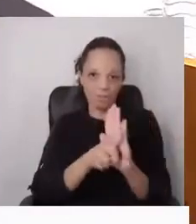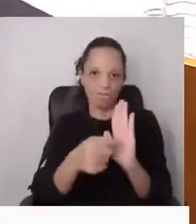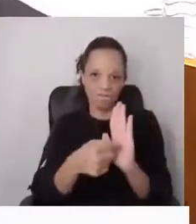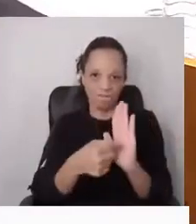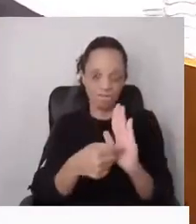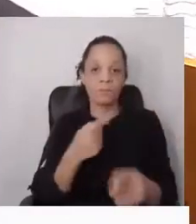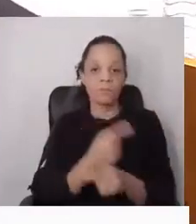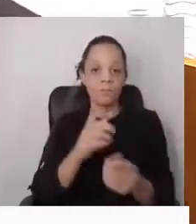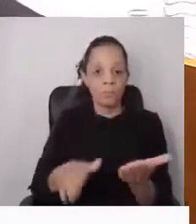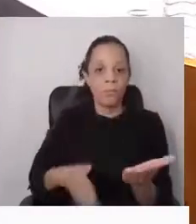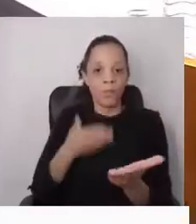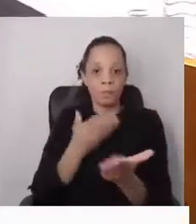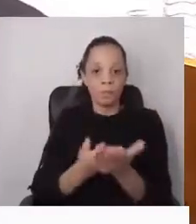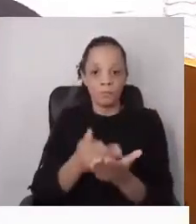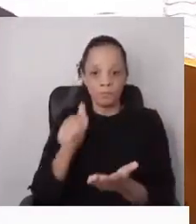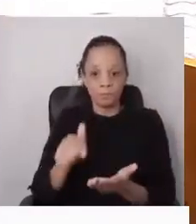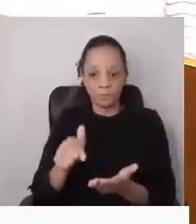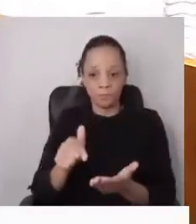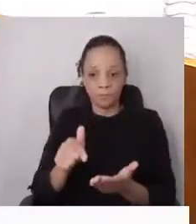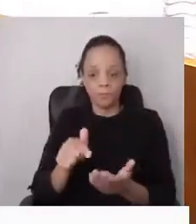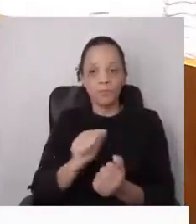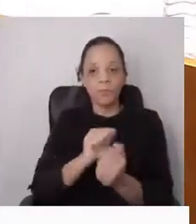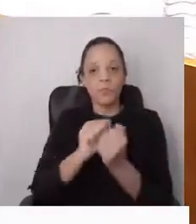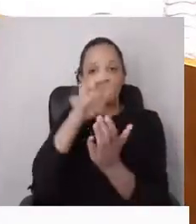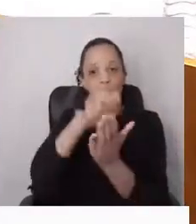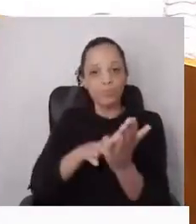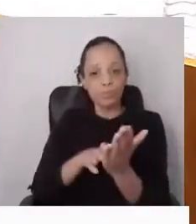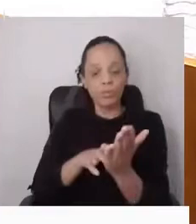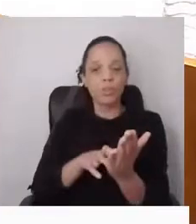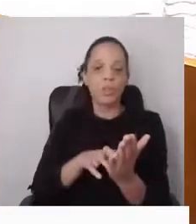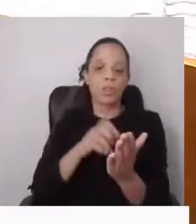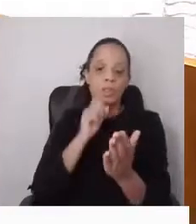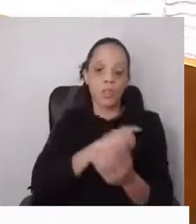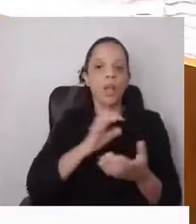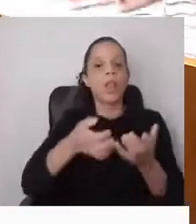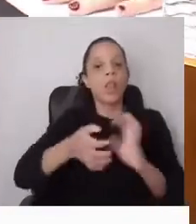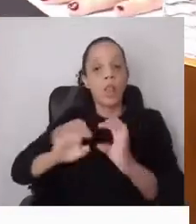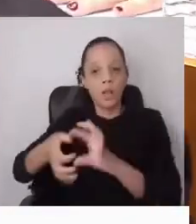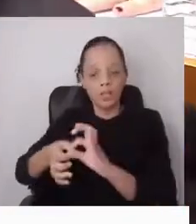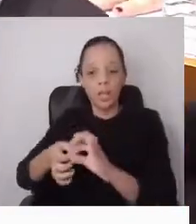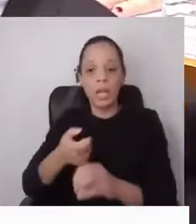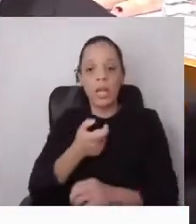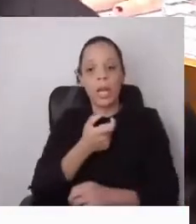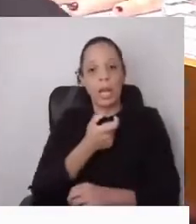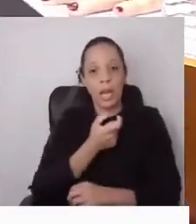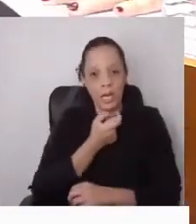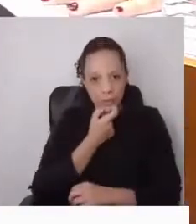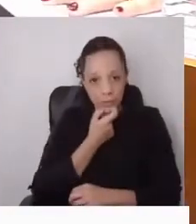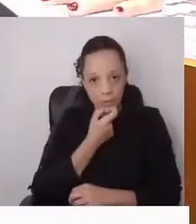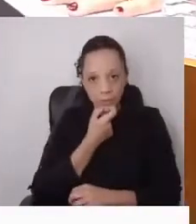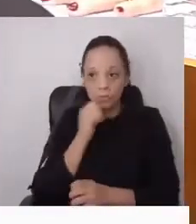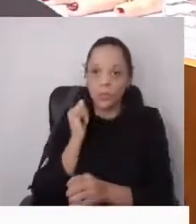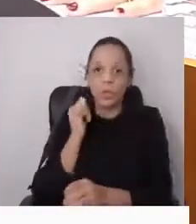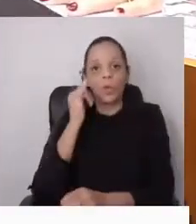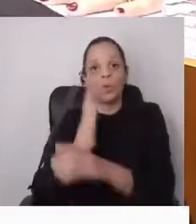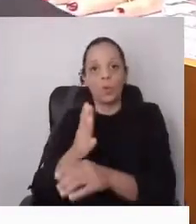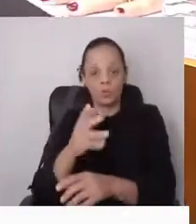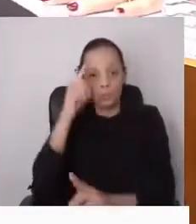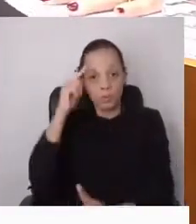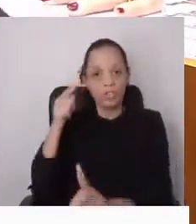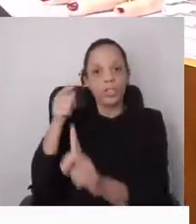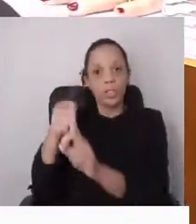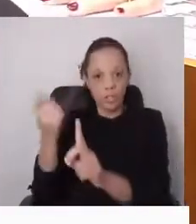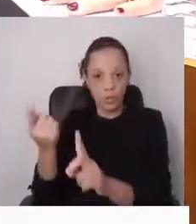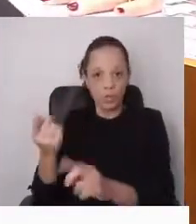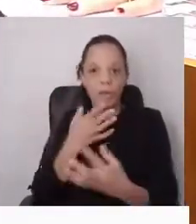proposta de recomendação teria alguma lógica se endereçava a um outro destinatário. Eu entendo ela, e